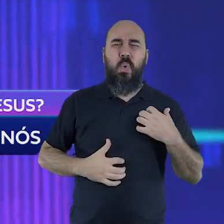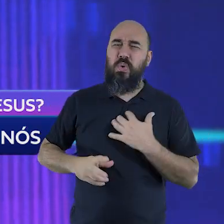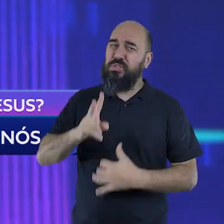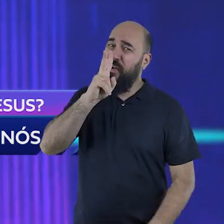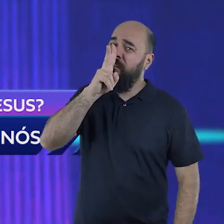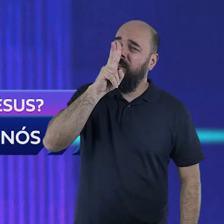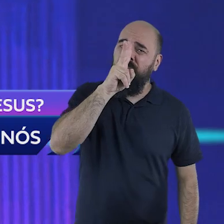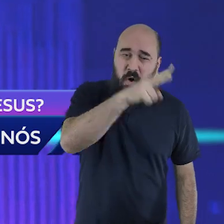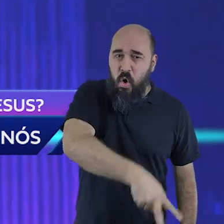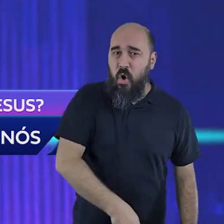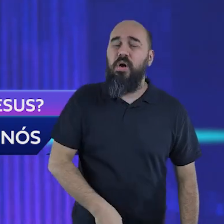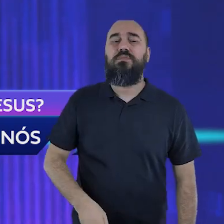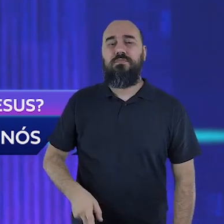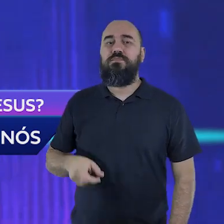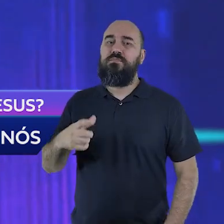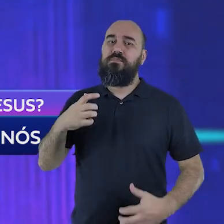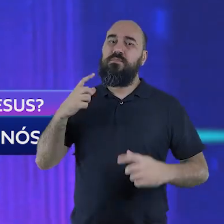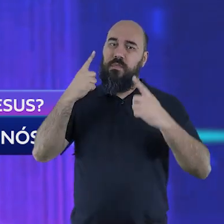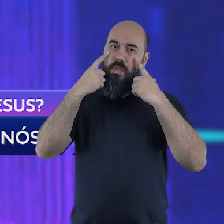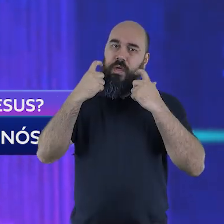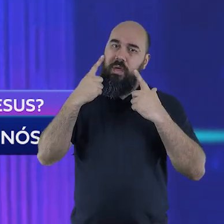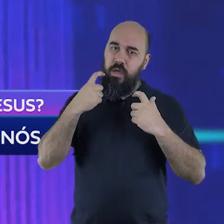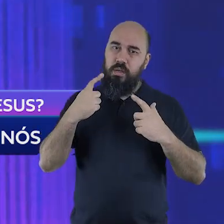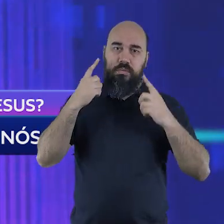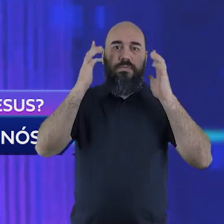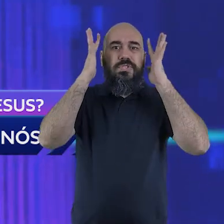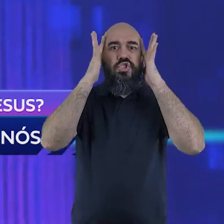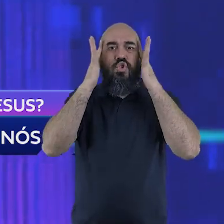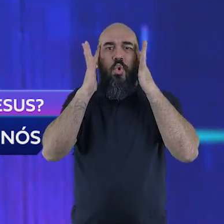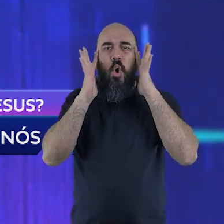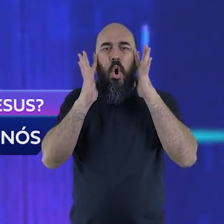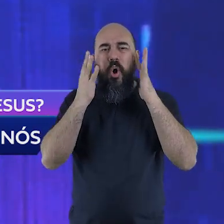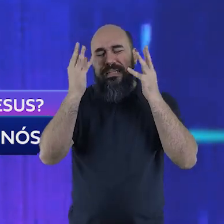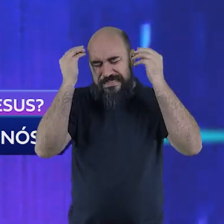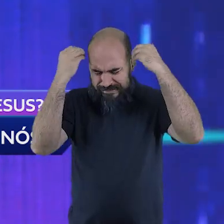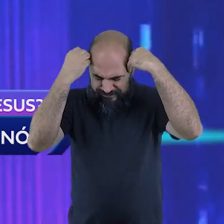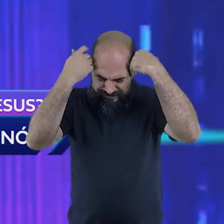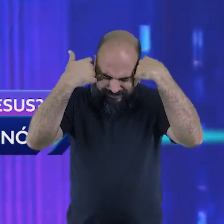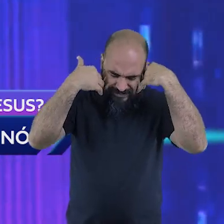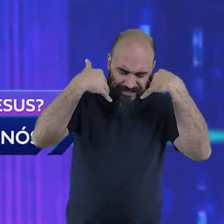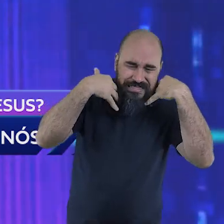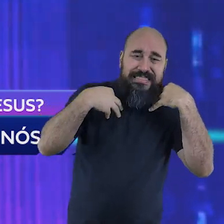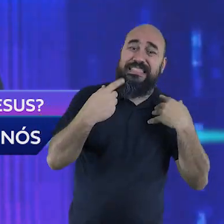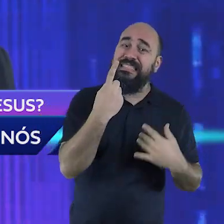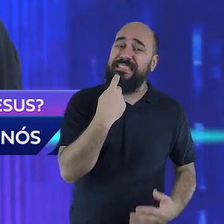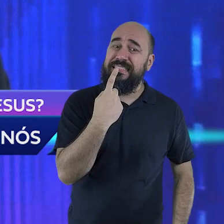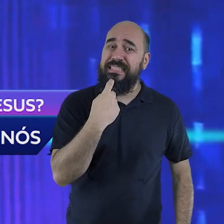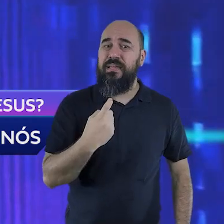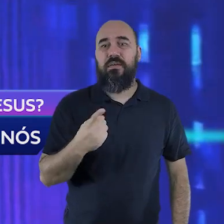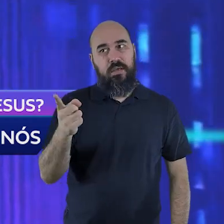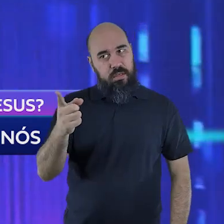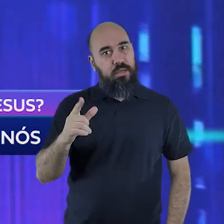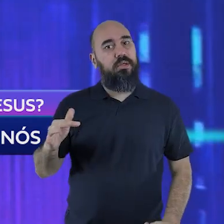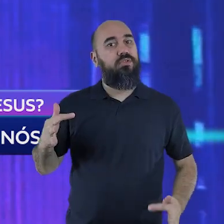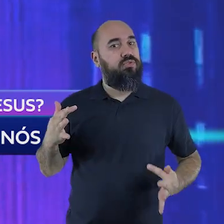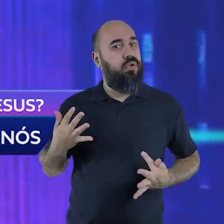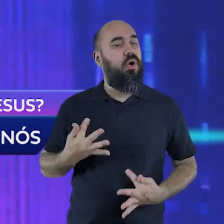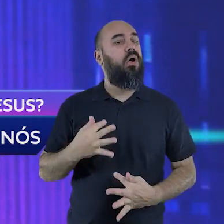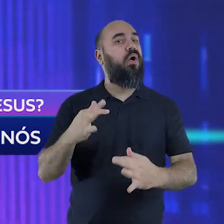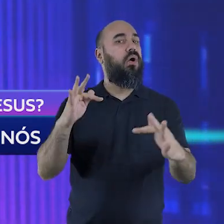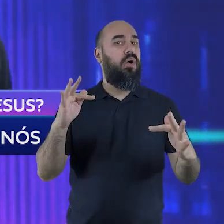extrema. Apenas pessoas em situações muito específicas e que são dolorosas